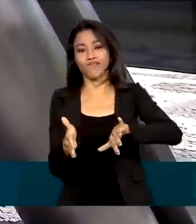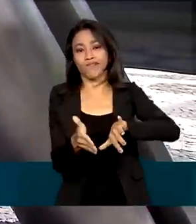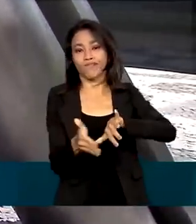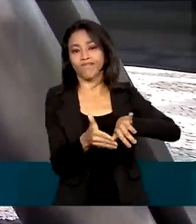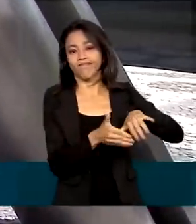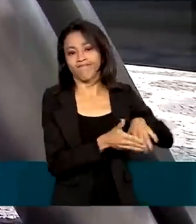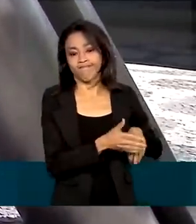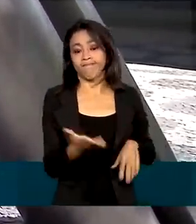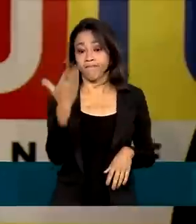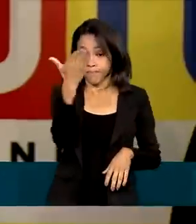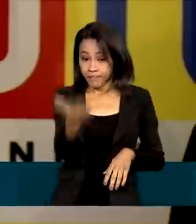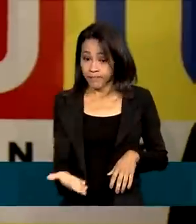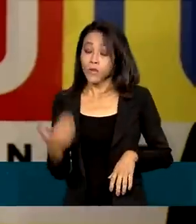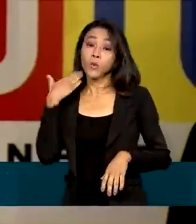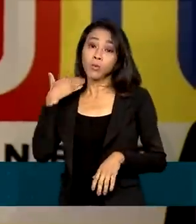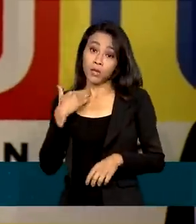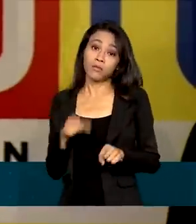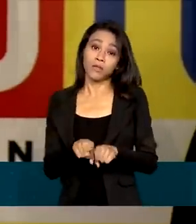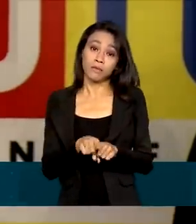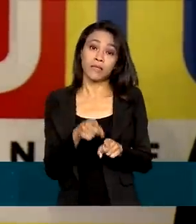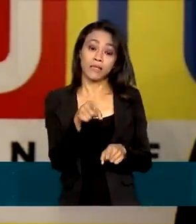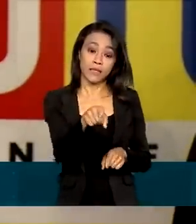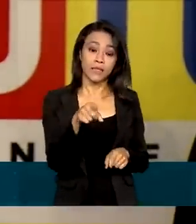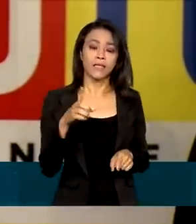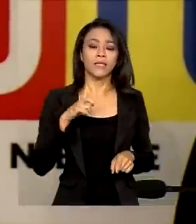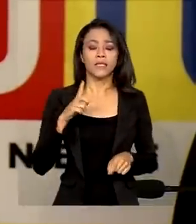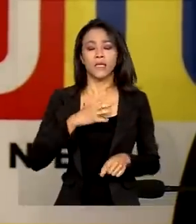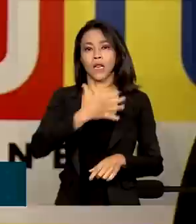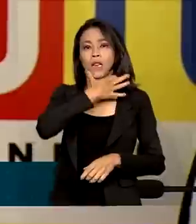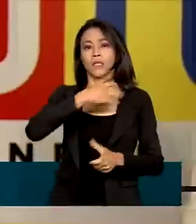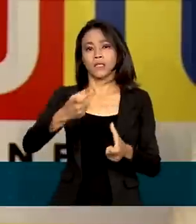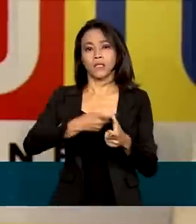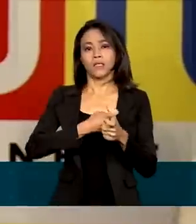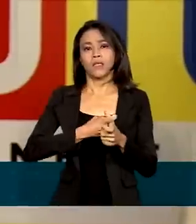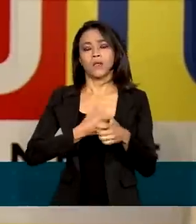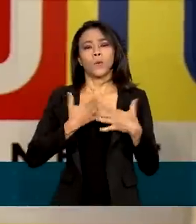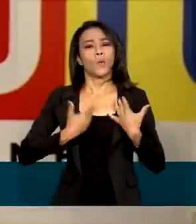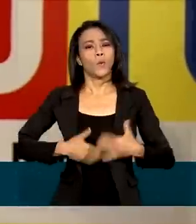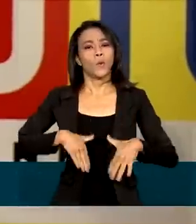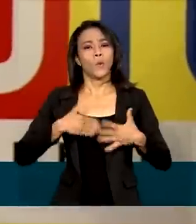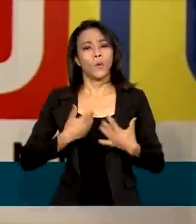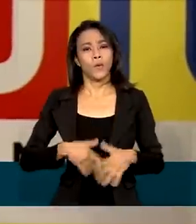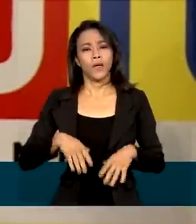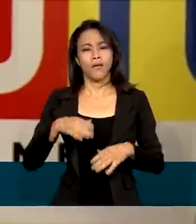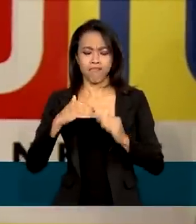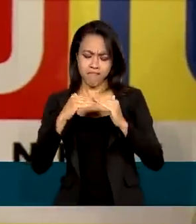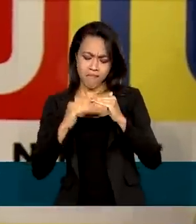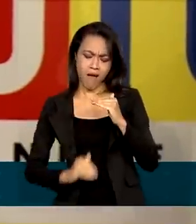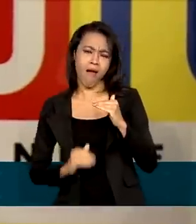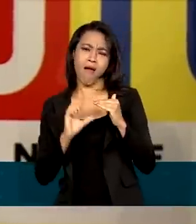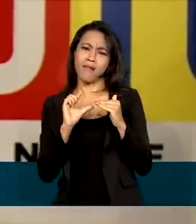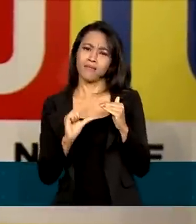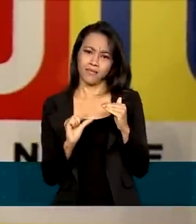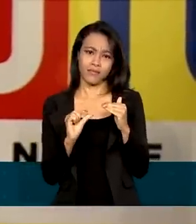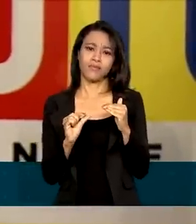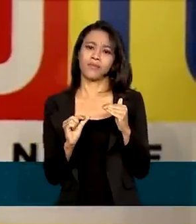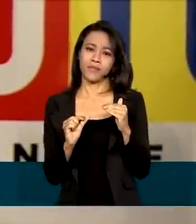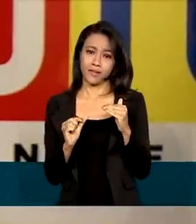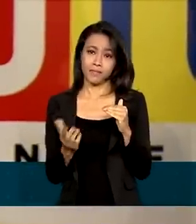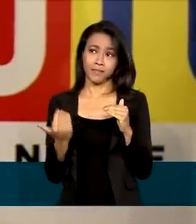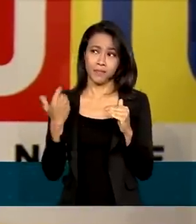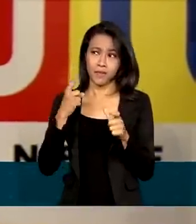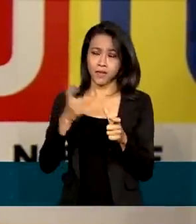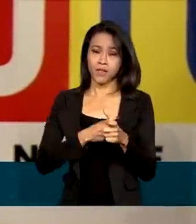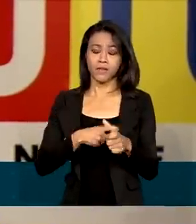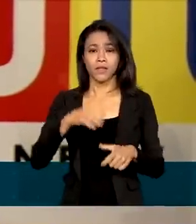por um fortalecimento. O BNDES tem uma taxa de inadimplência hoje muito baixa. Em até 90 dias, a inadimplência